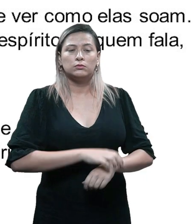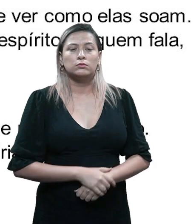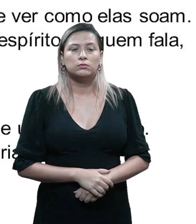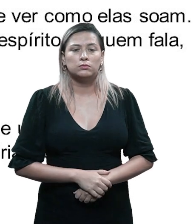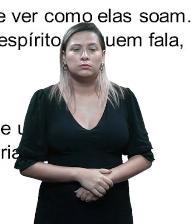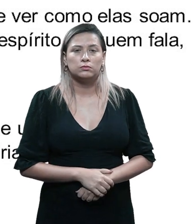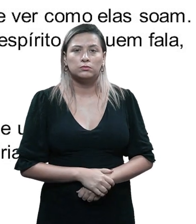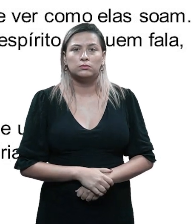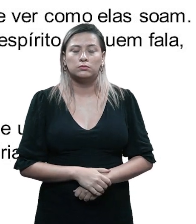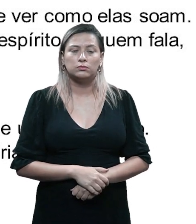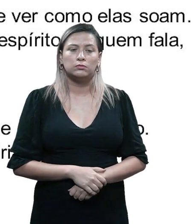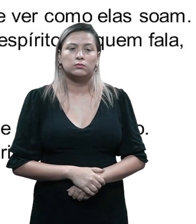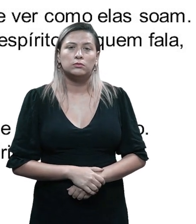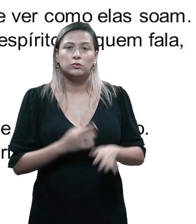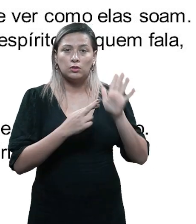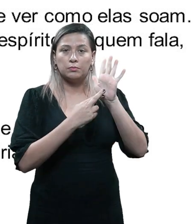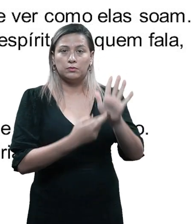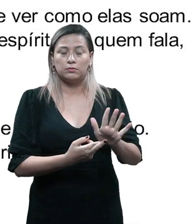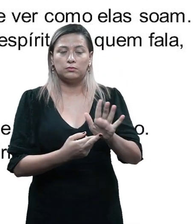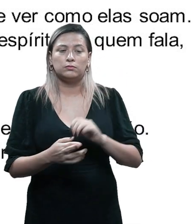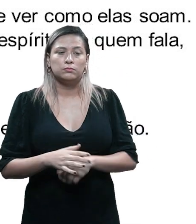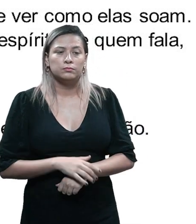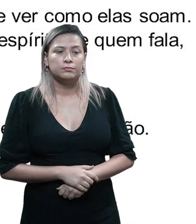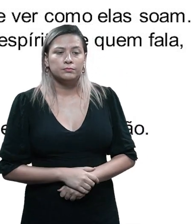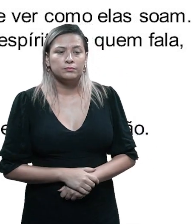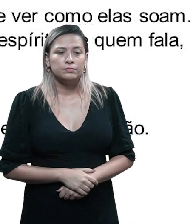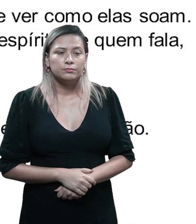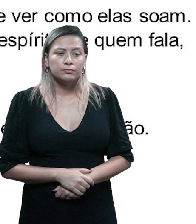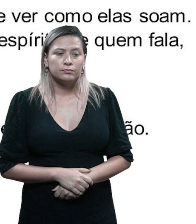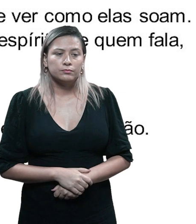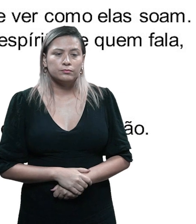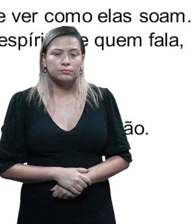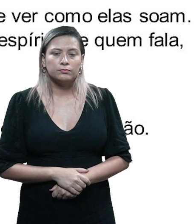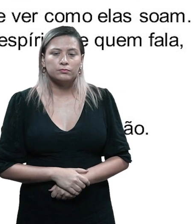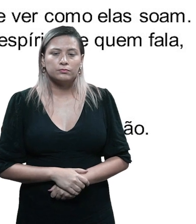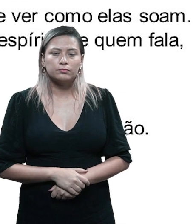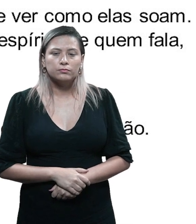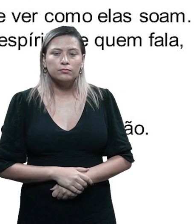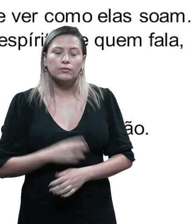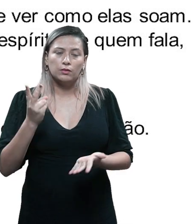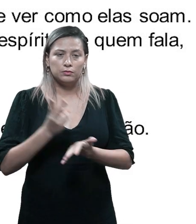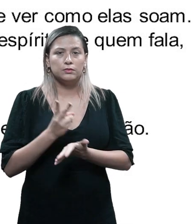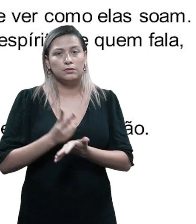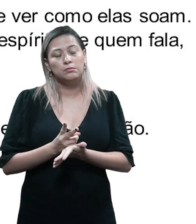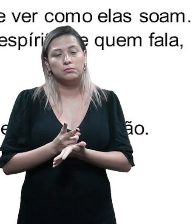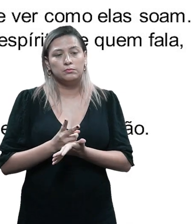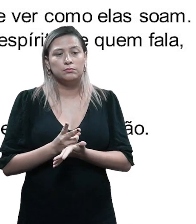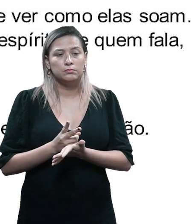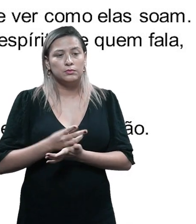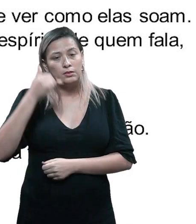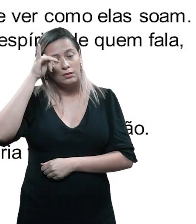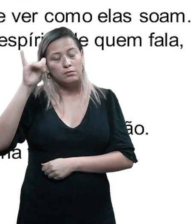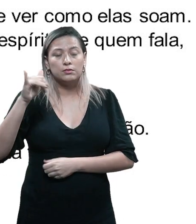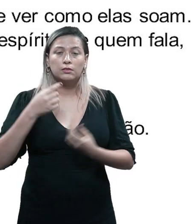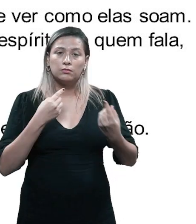ver com o que esse personagem faz, o que ele representa, certo? Então, os diálogos, eles devem sempre